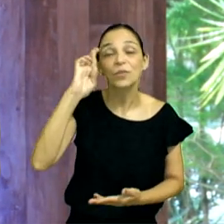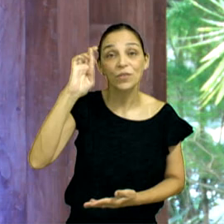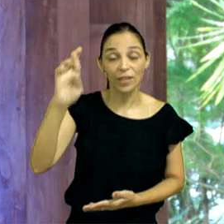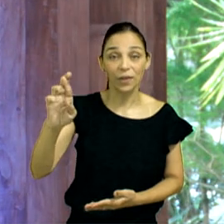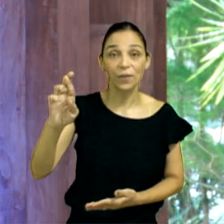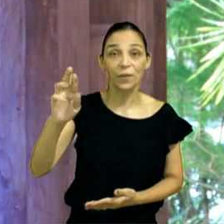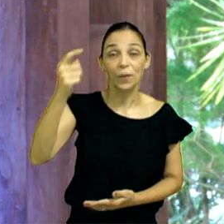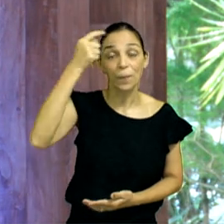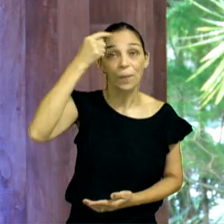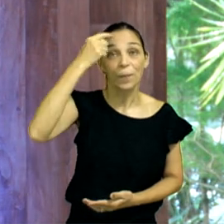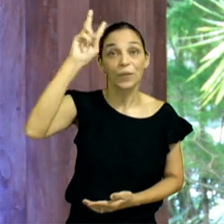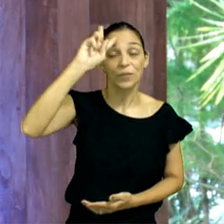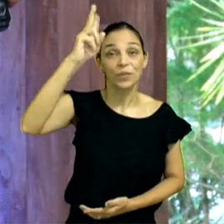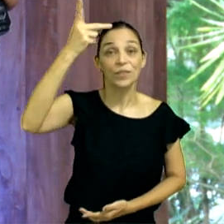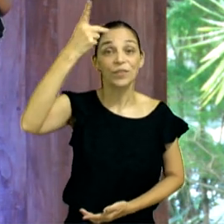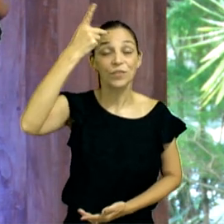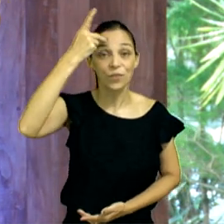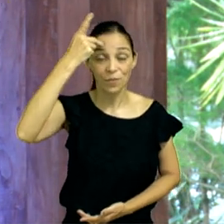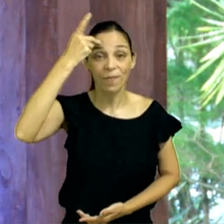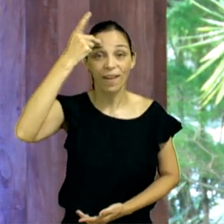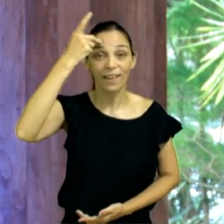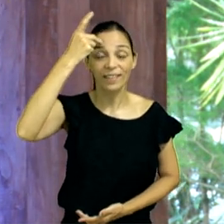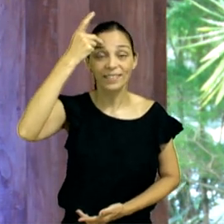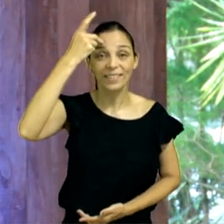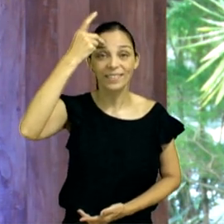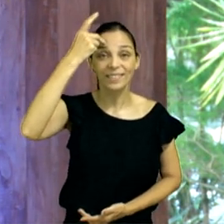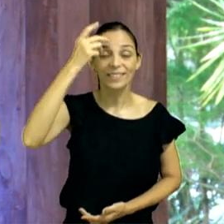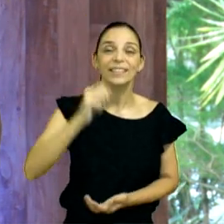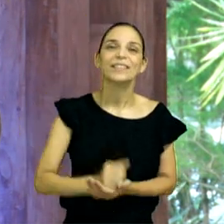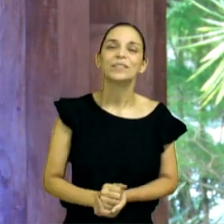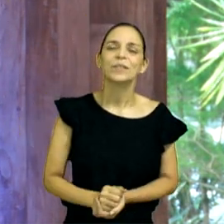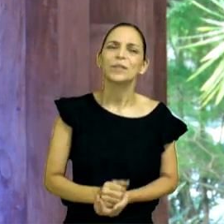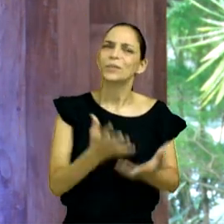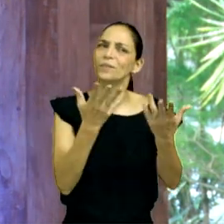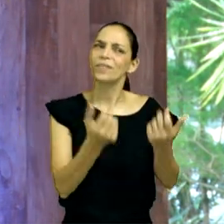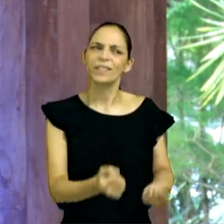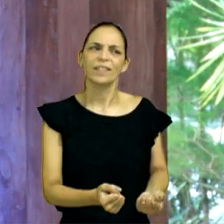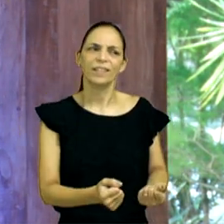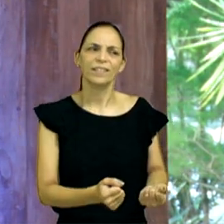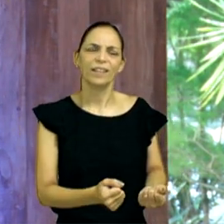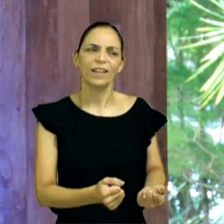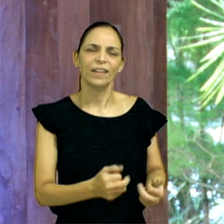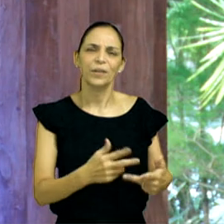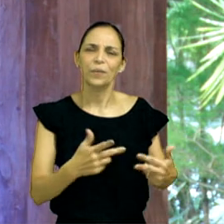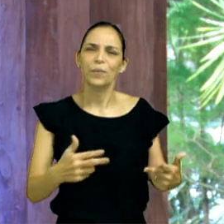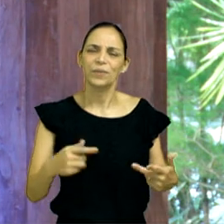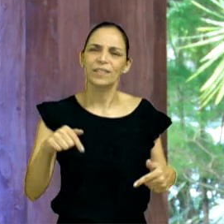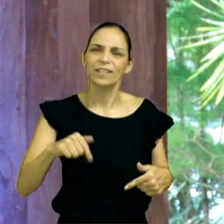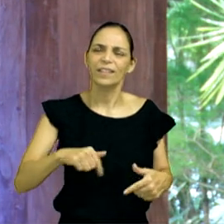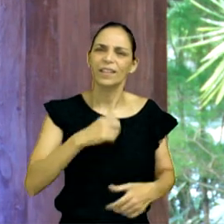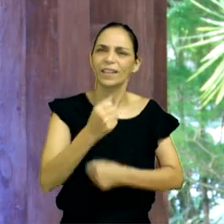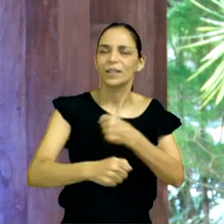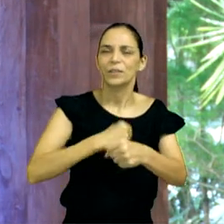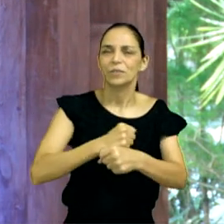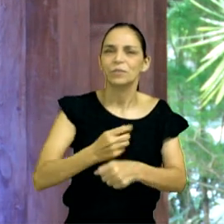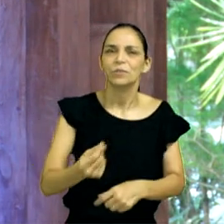Mente renovada, não vos conformeis com este século, mas renovai-vos, não é?